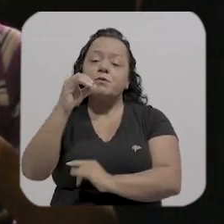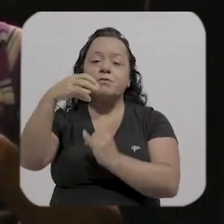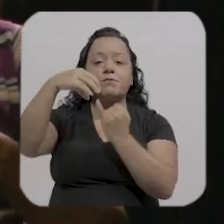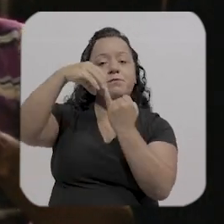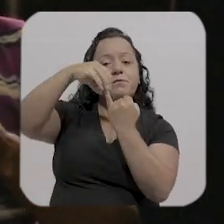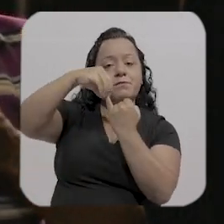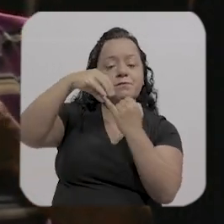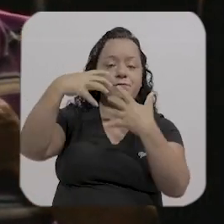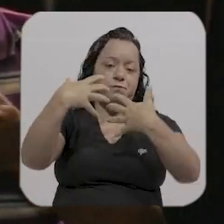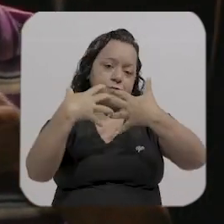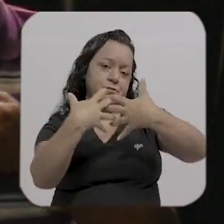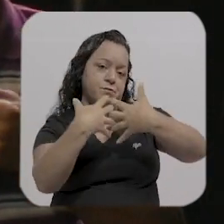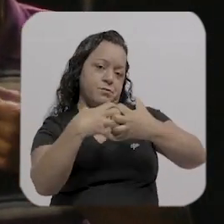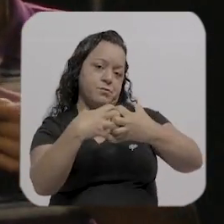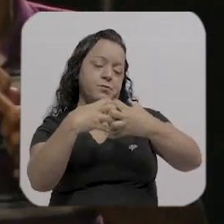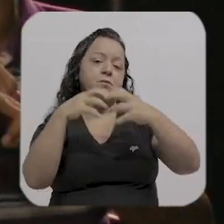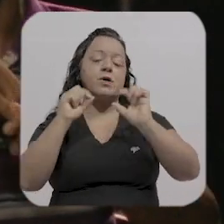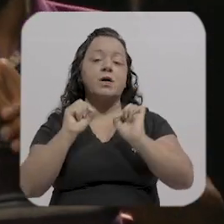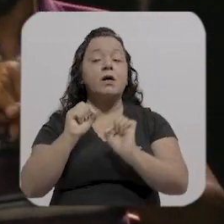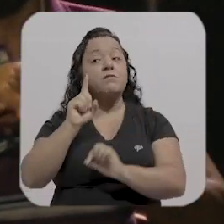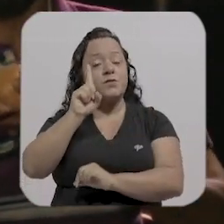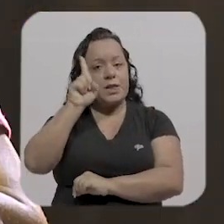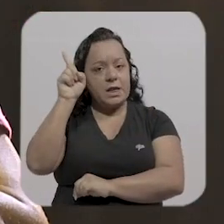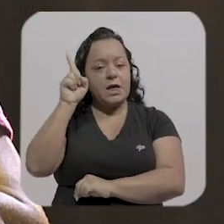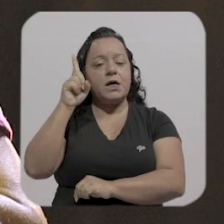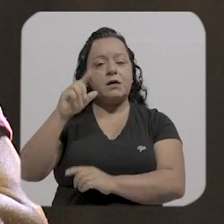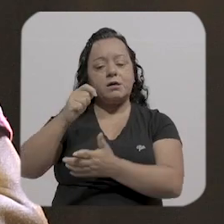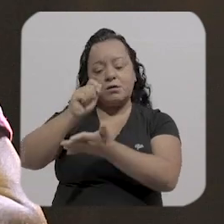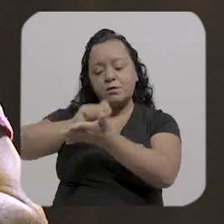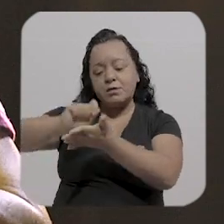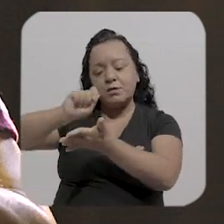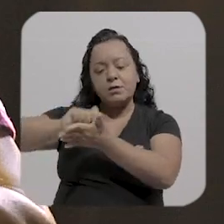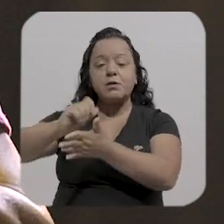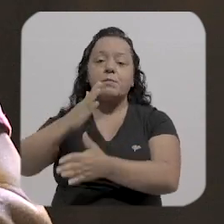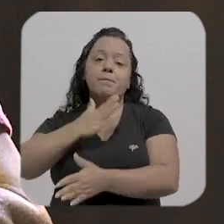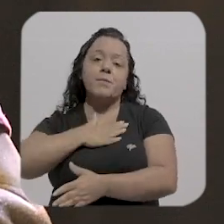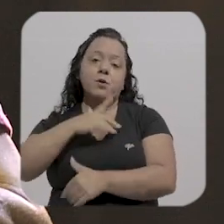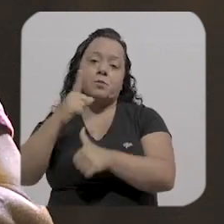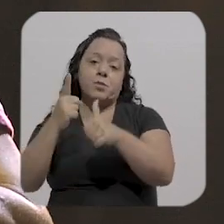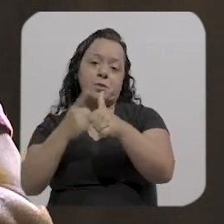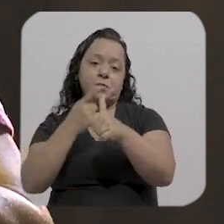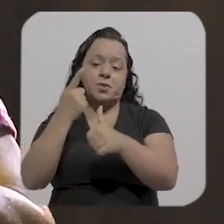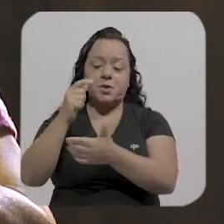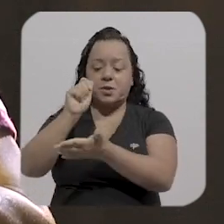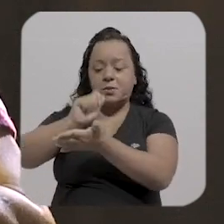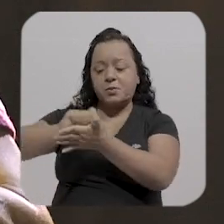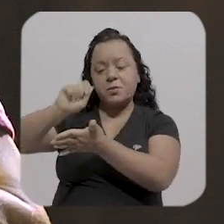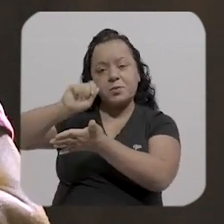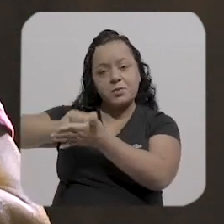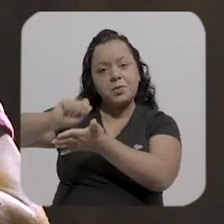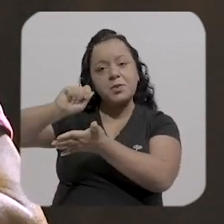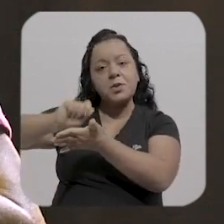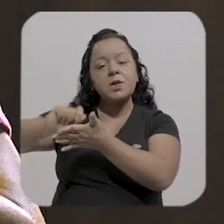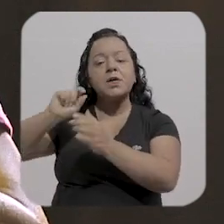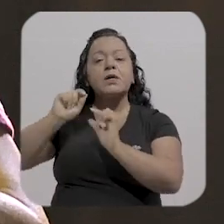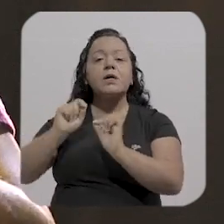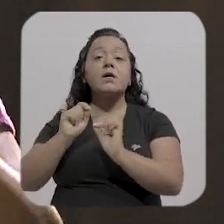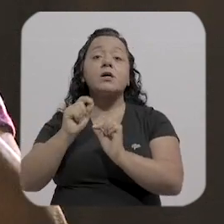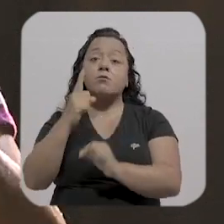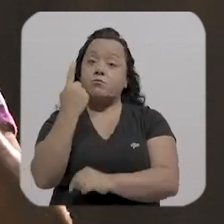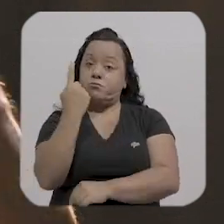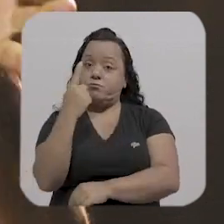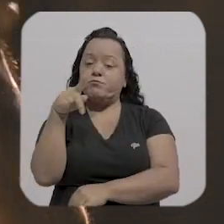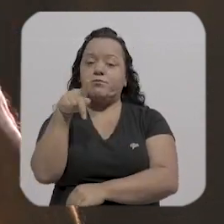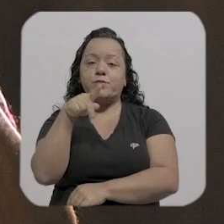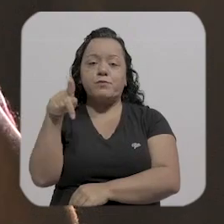poema e foi onde eu tive contato com um professor que me incentivou muito ao ofício da poesia e que